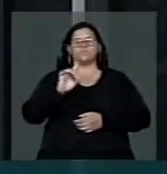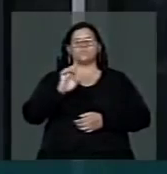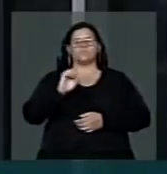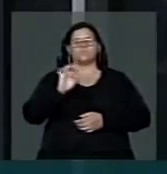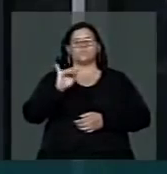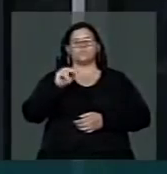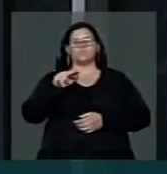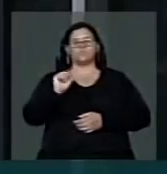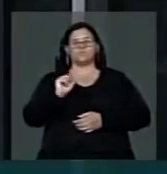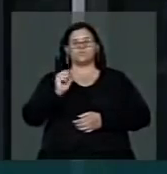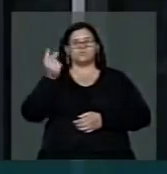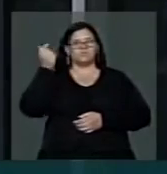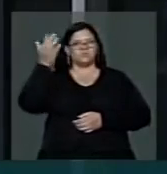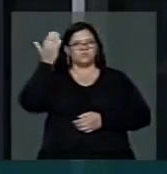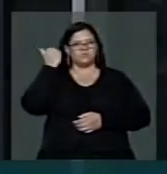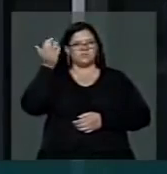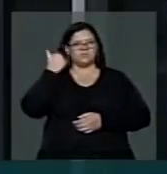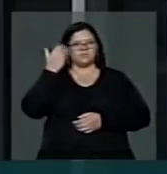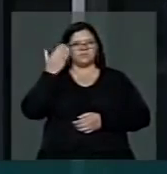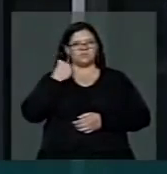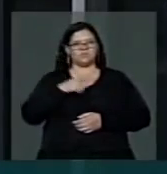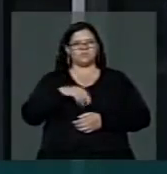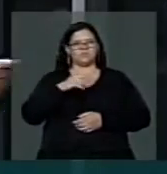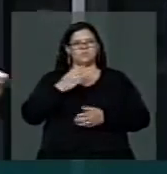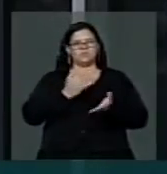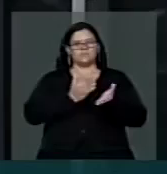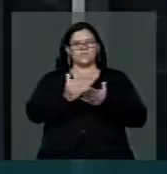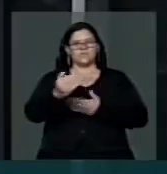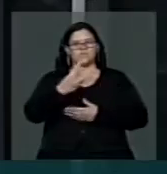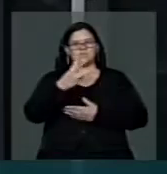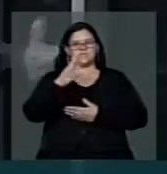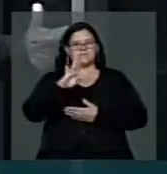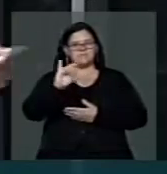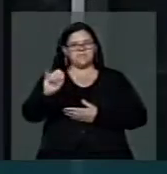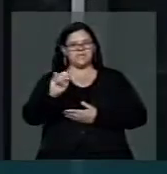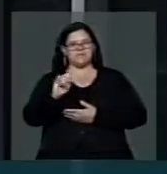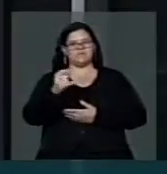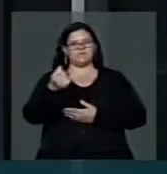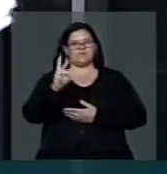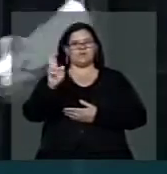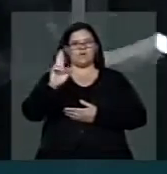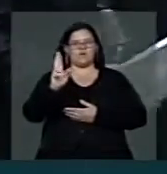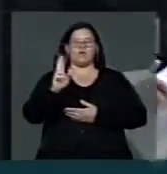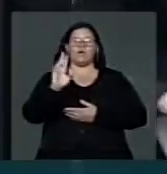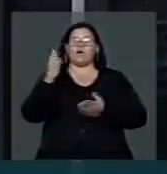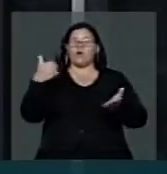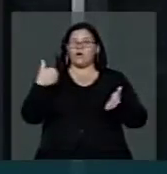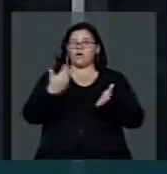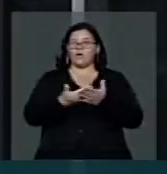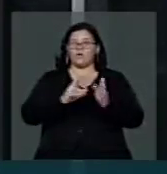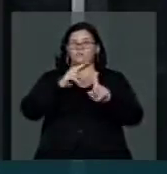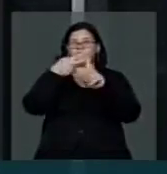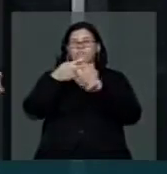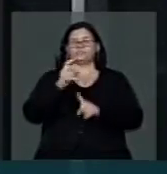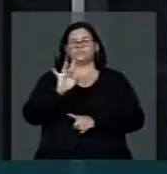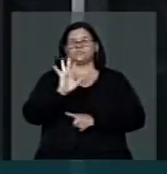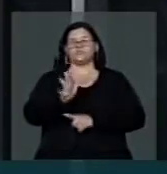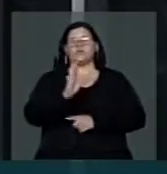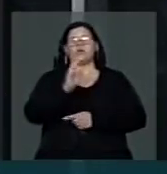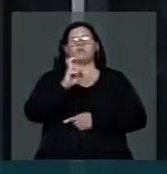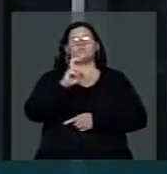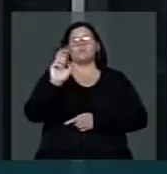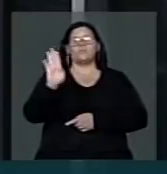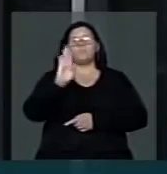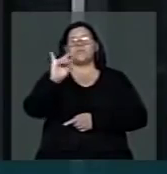começaram em 3B, já está em 5B e não sai do chão, não tem trilho acontecendo? Às vezes, os trilhos da